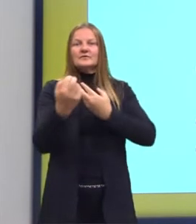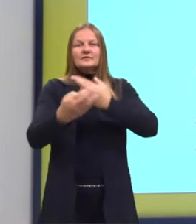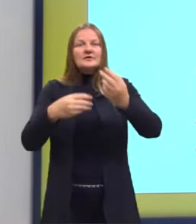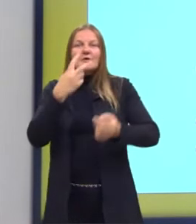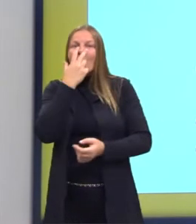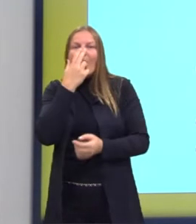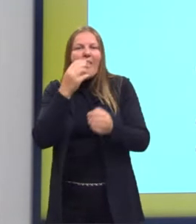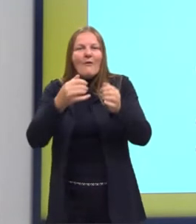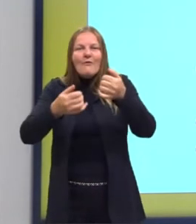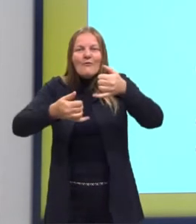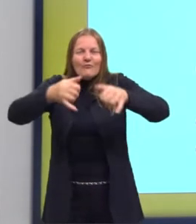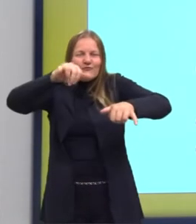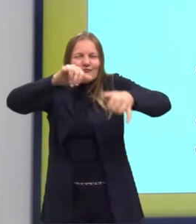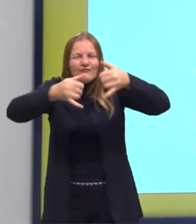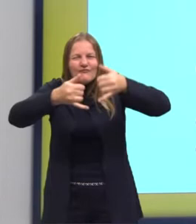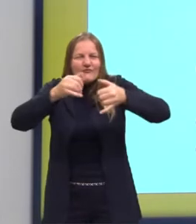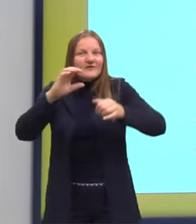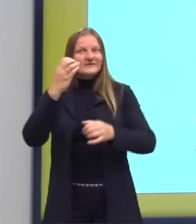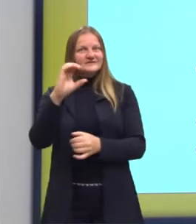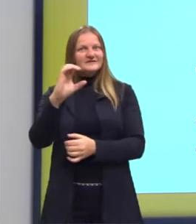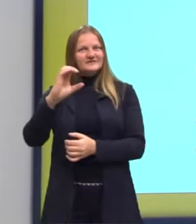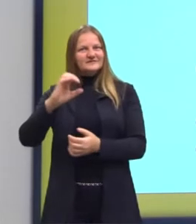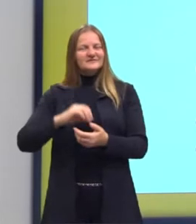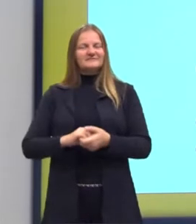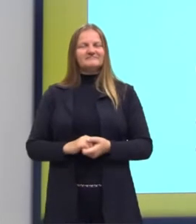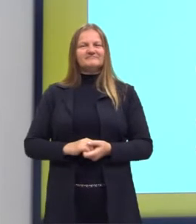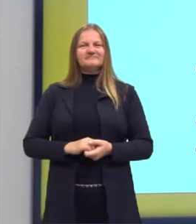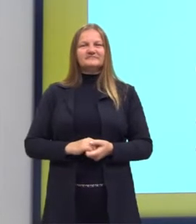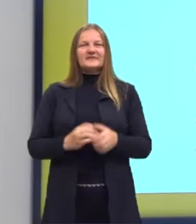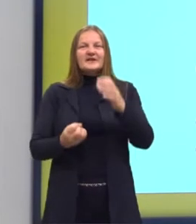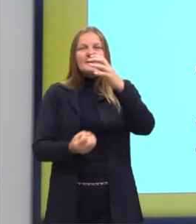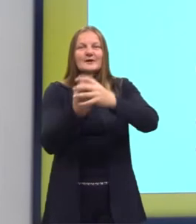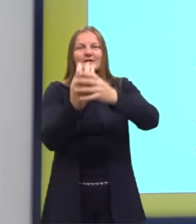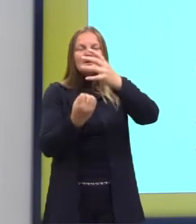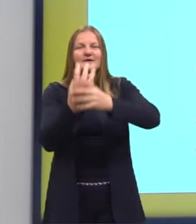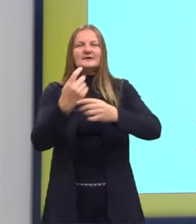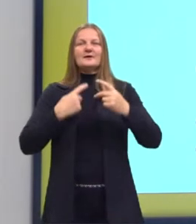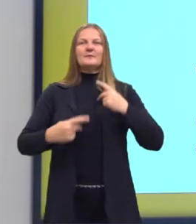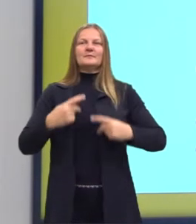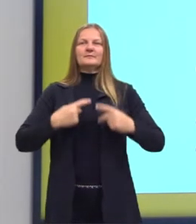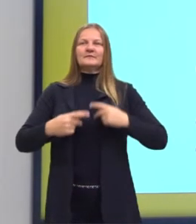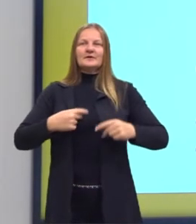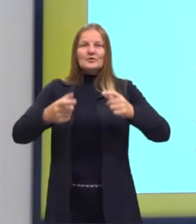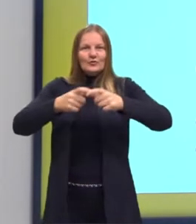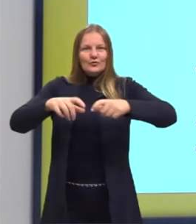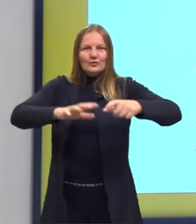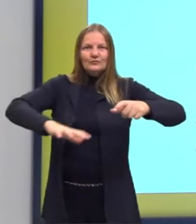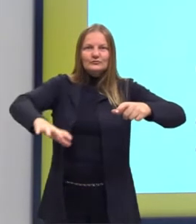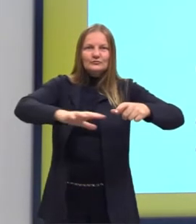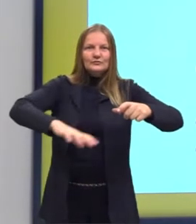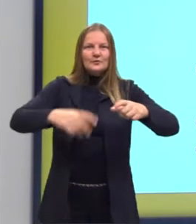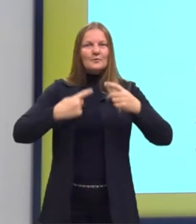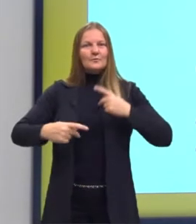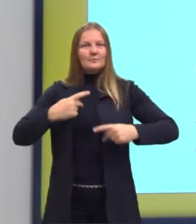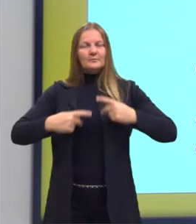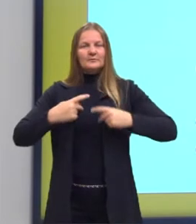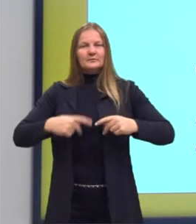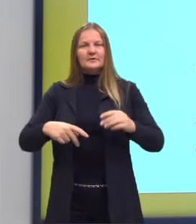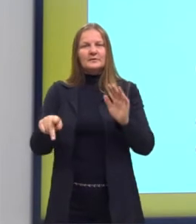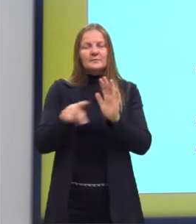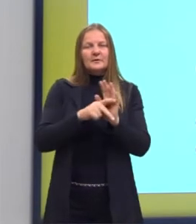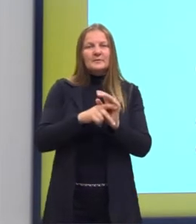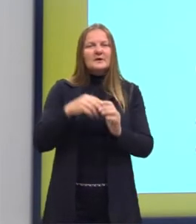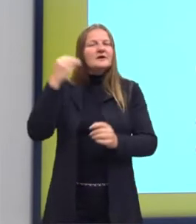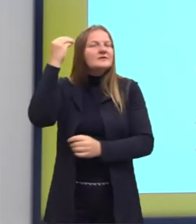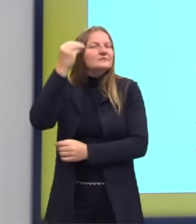científica. Como eu disse para vocês, o autor cria as personagens e coloca no ambiente, e essas personagens são as